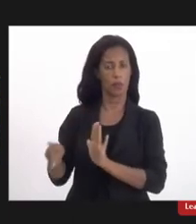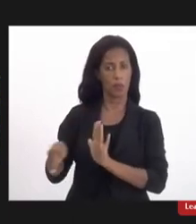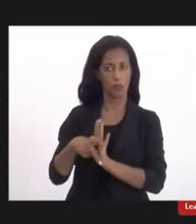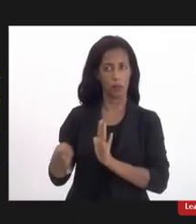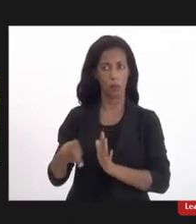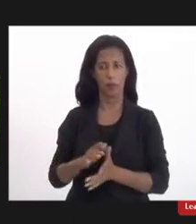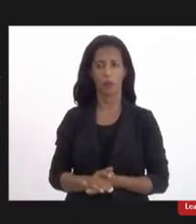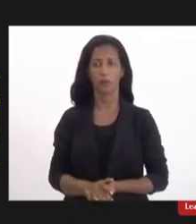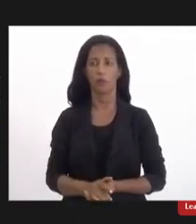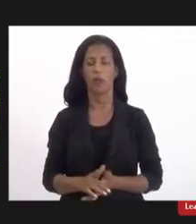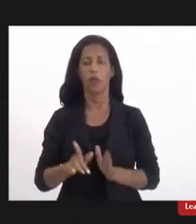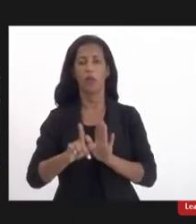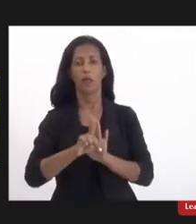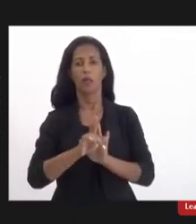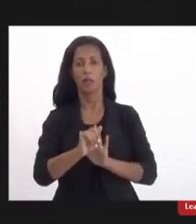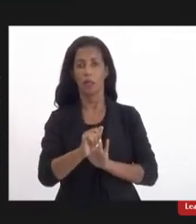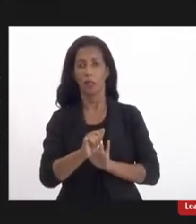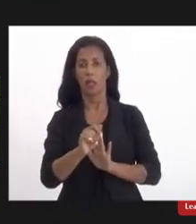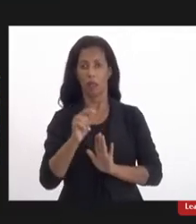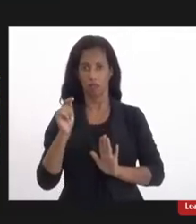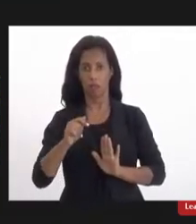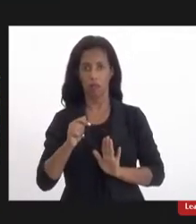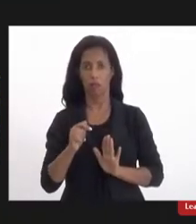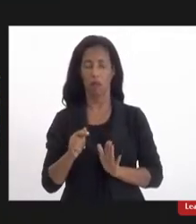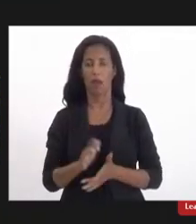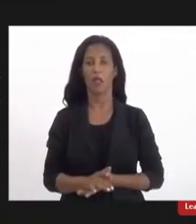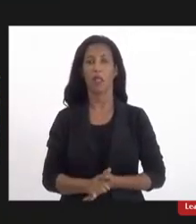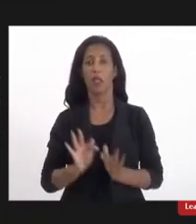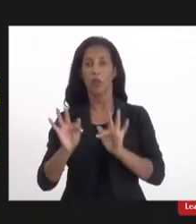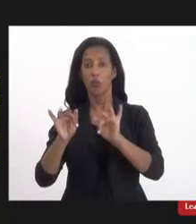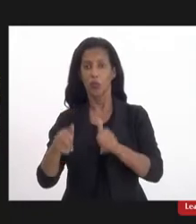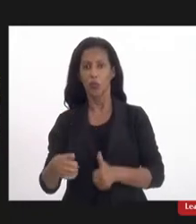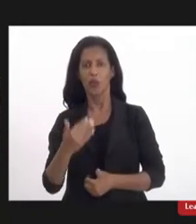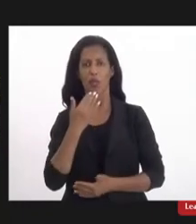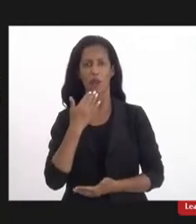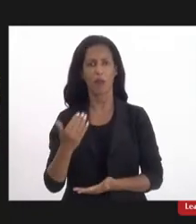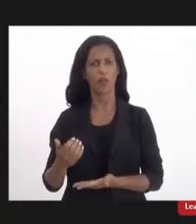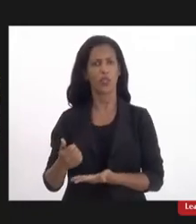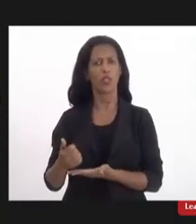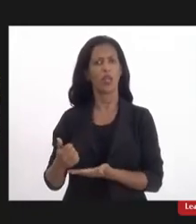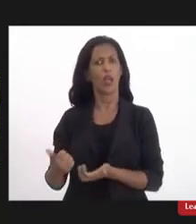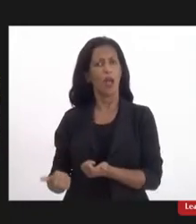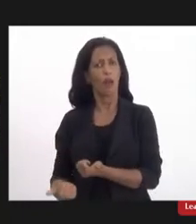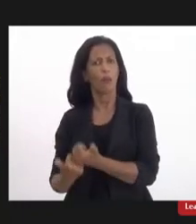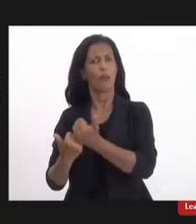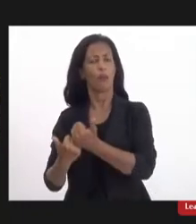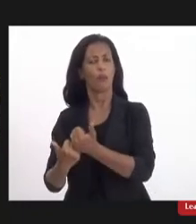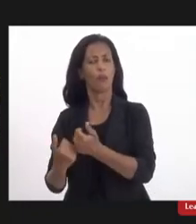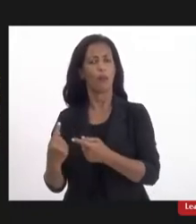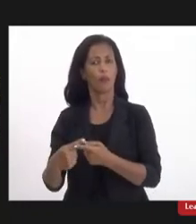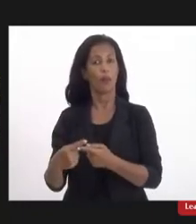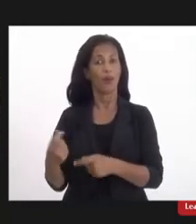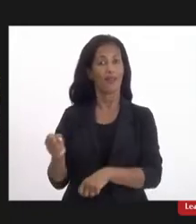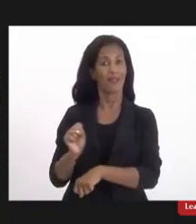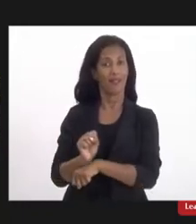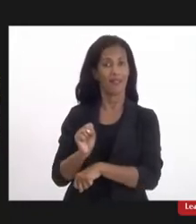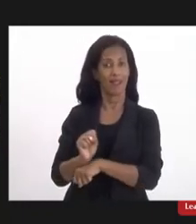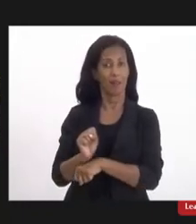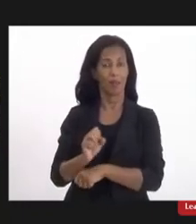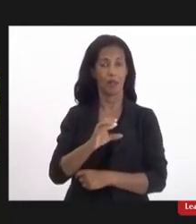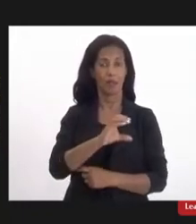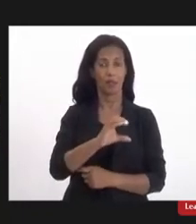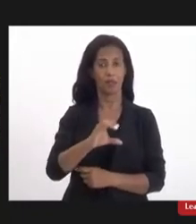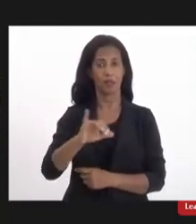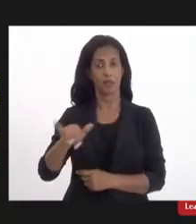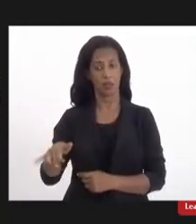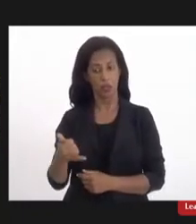esta lei entrevigou e a gente aí no final vai pedir apoio tá gente porque ela está parada na CCJ